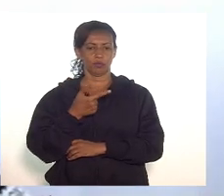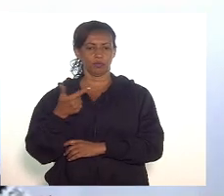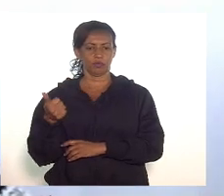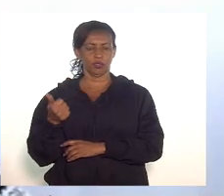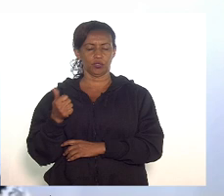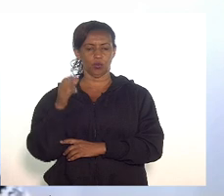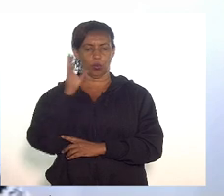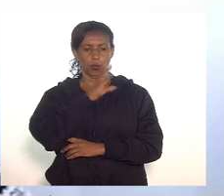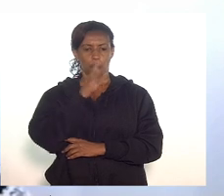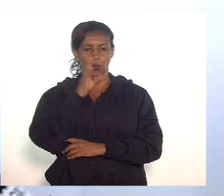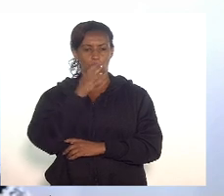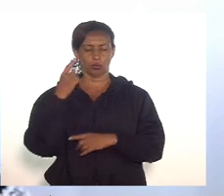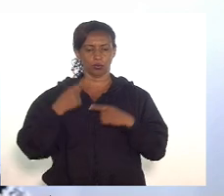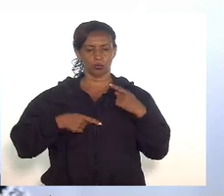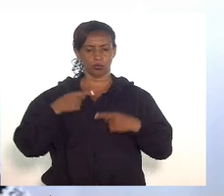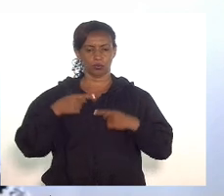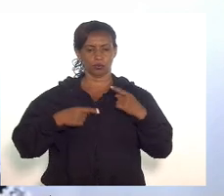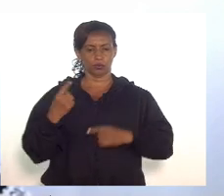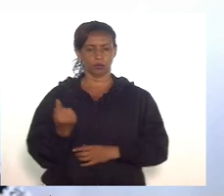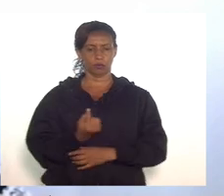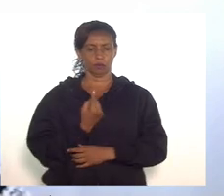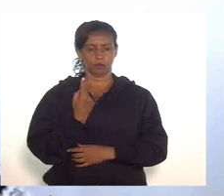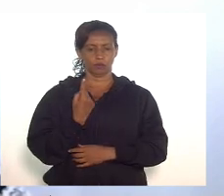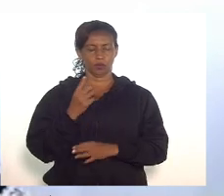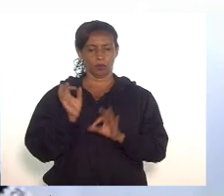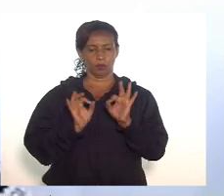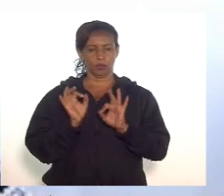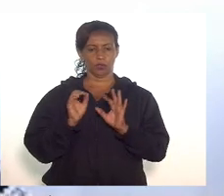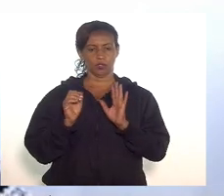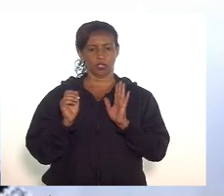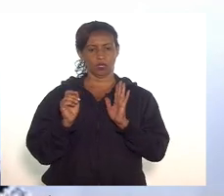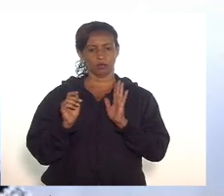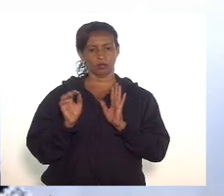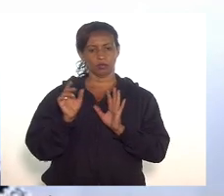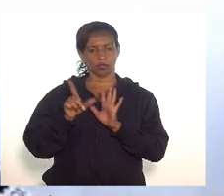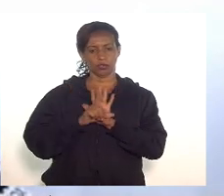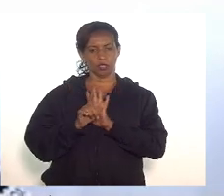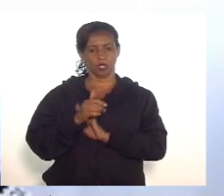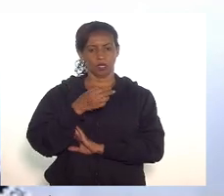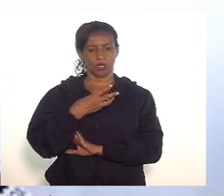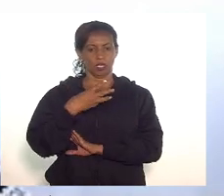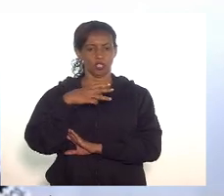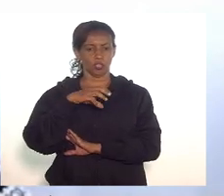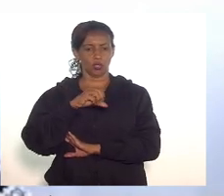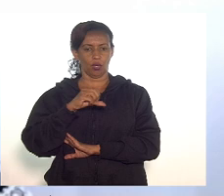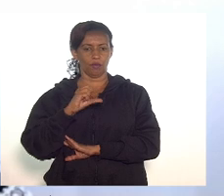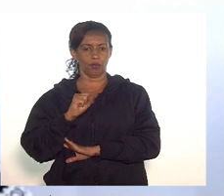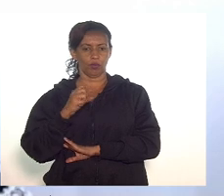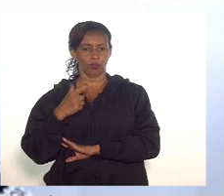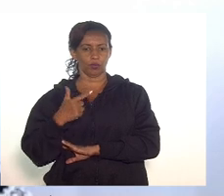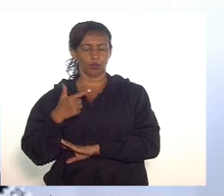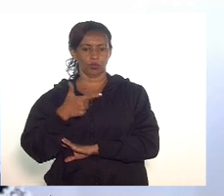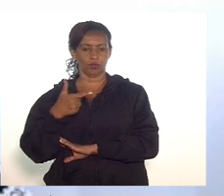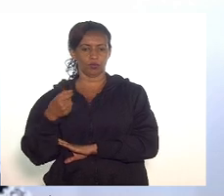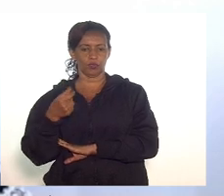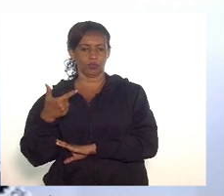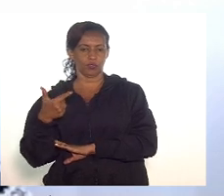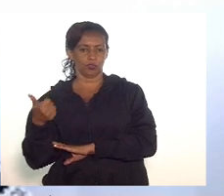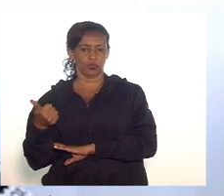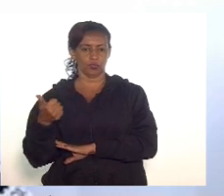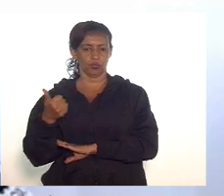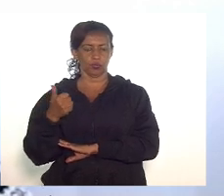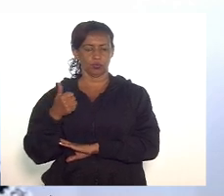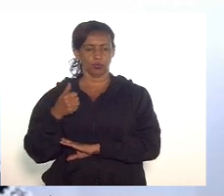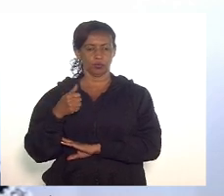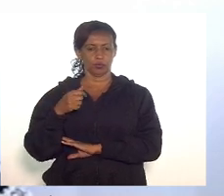regime de urgência em discussão única, projeto de lei 3982 de 2021, da autoria do